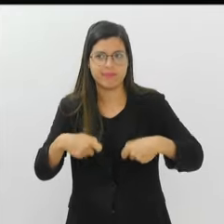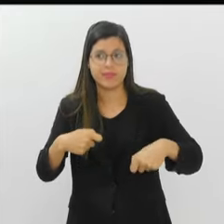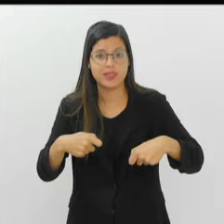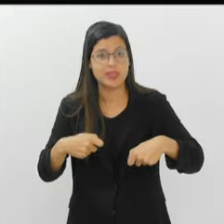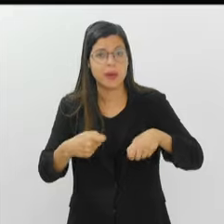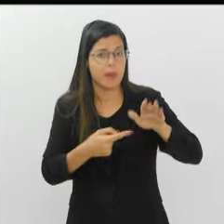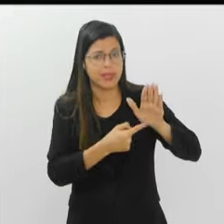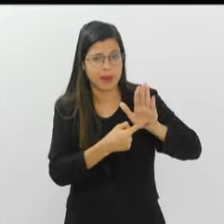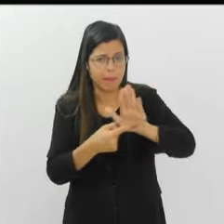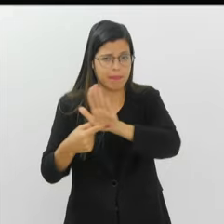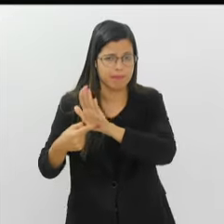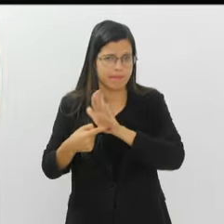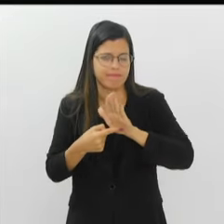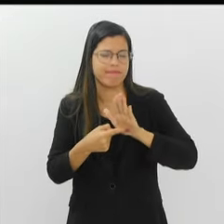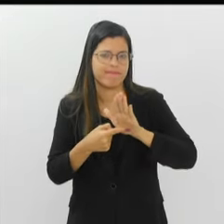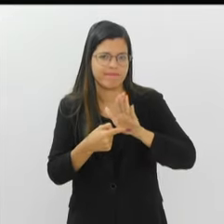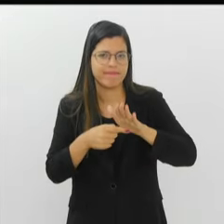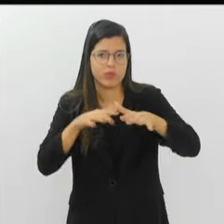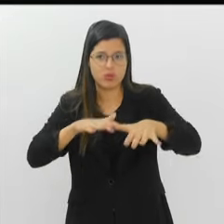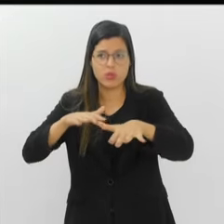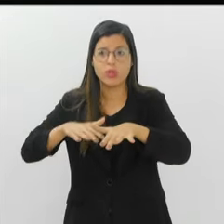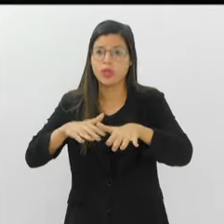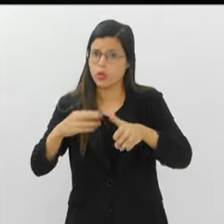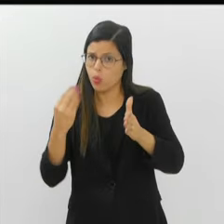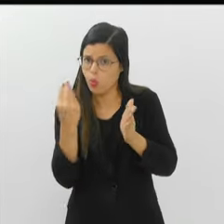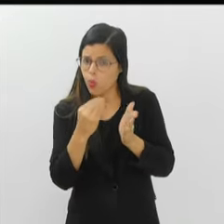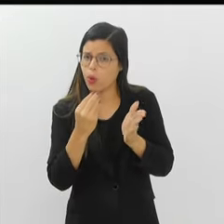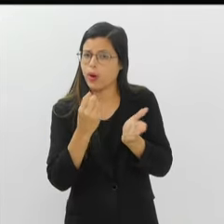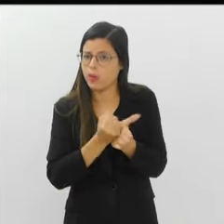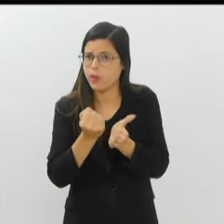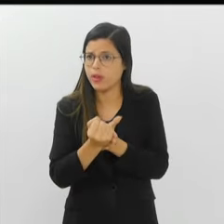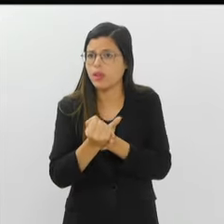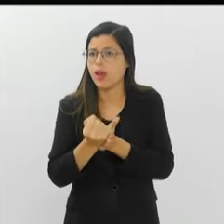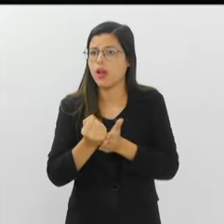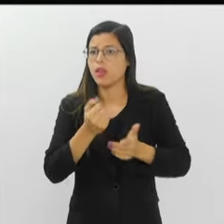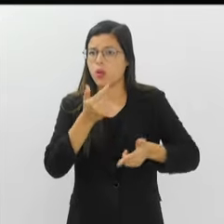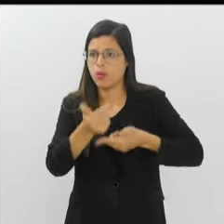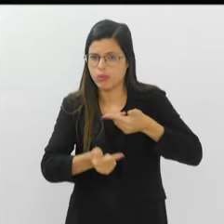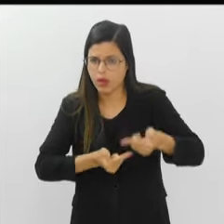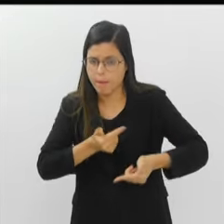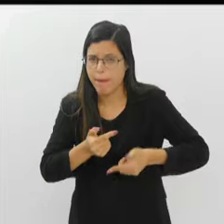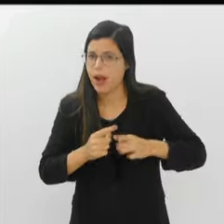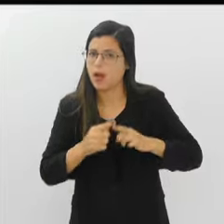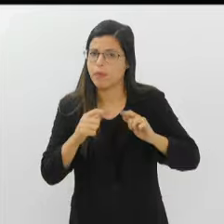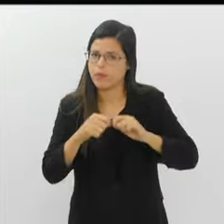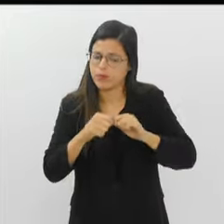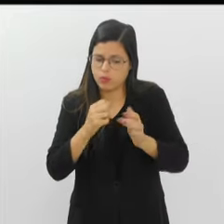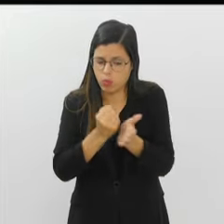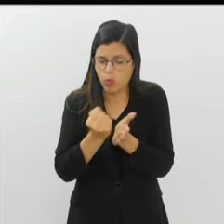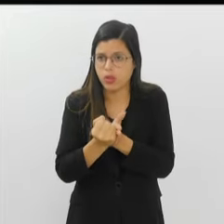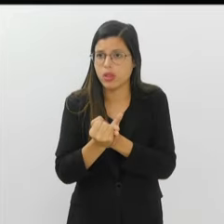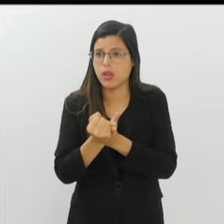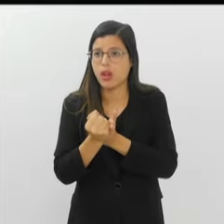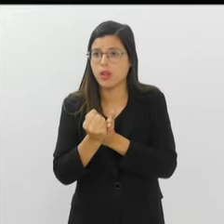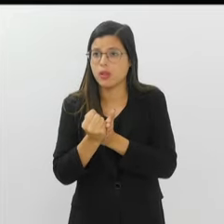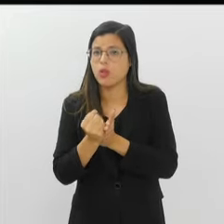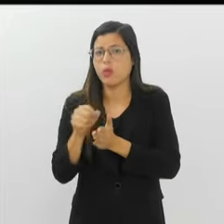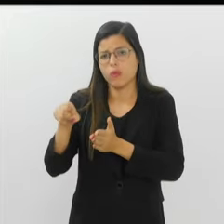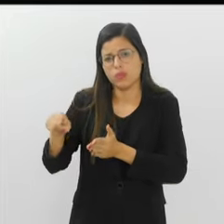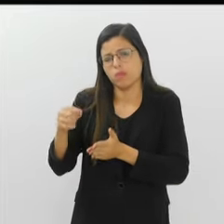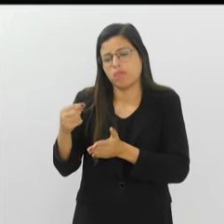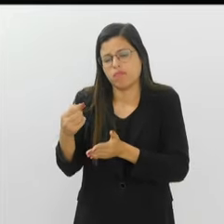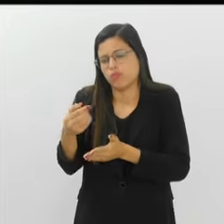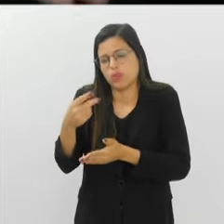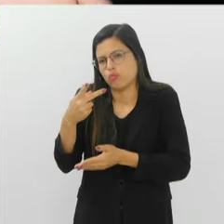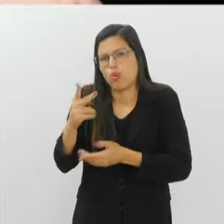apresentada no desfile. Desenvolvido. E eu coloquei em contrato. Então, assim, eu falei, olha, eu trabalho na tua escola, mas a gente vai fazer um contrato e eu vou